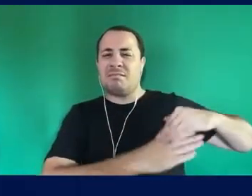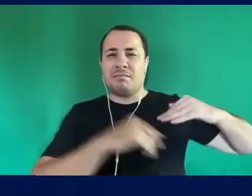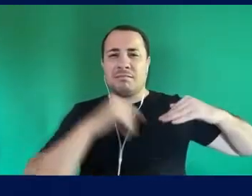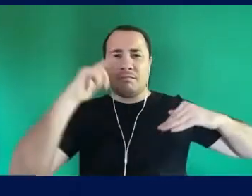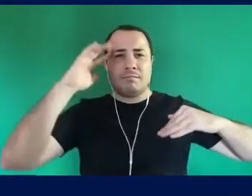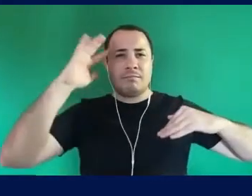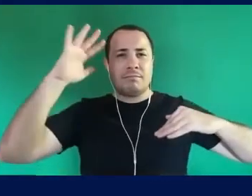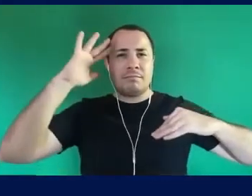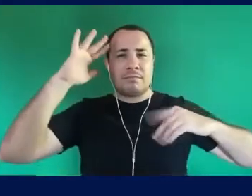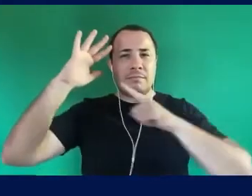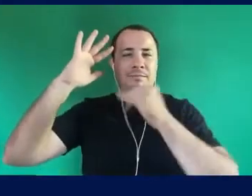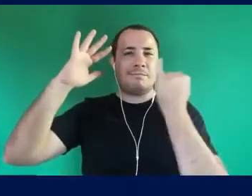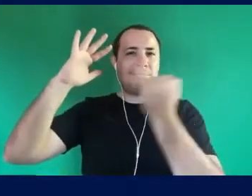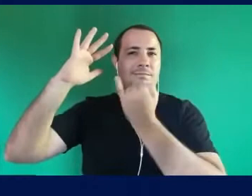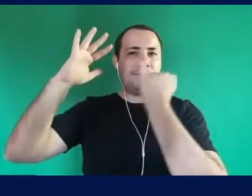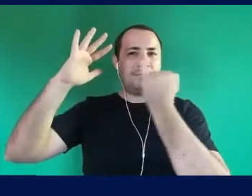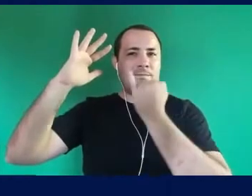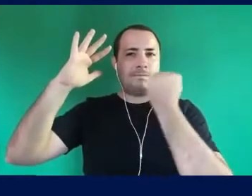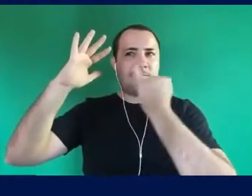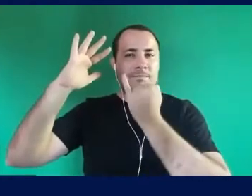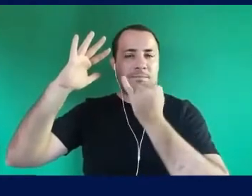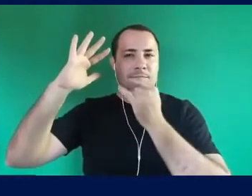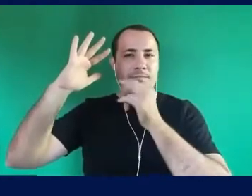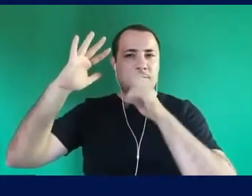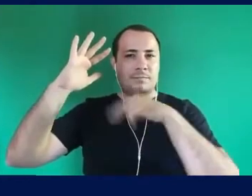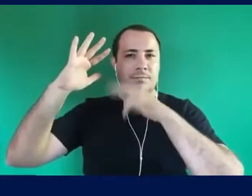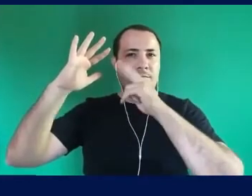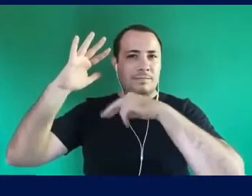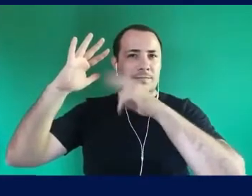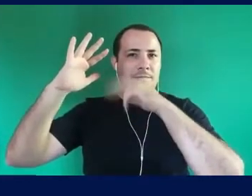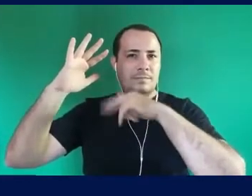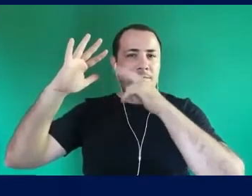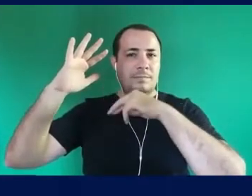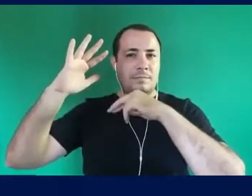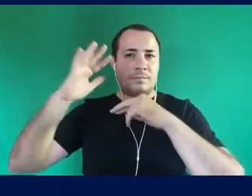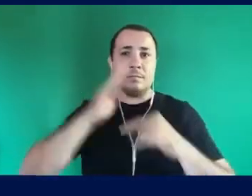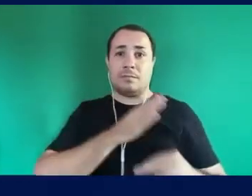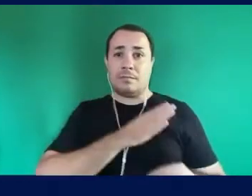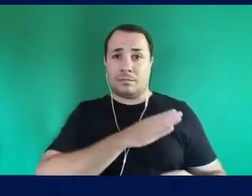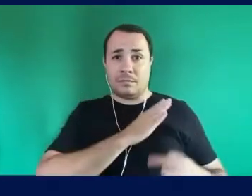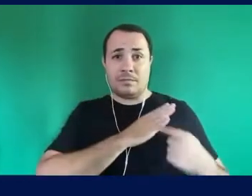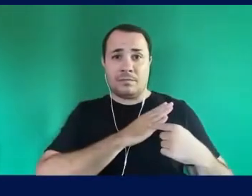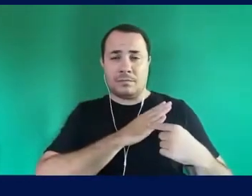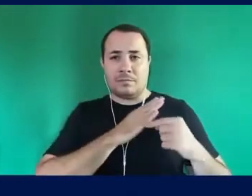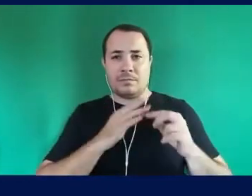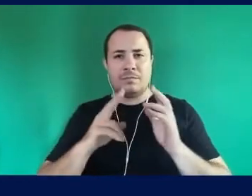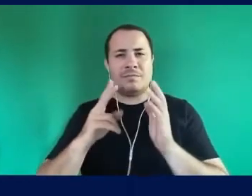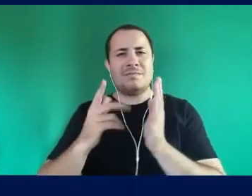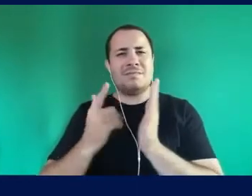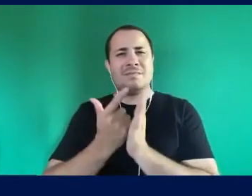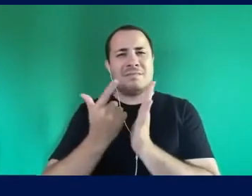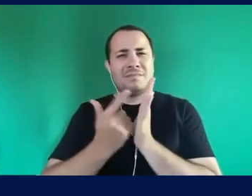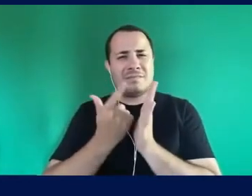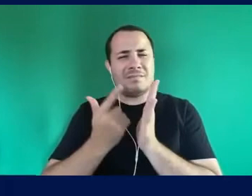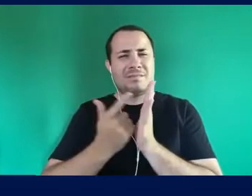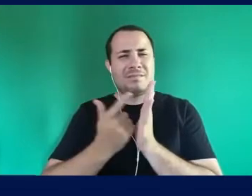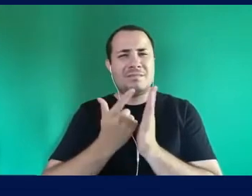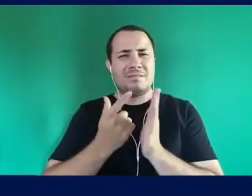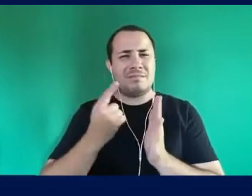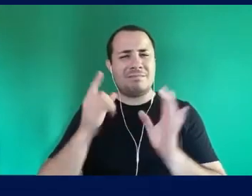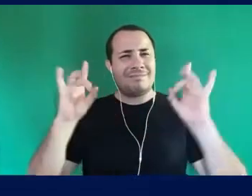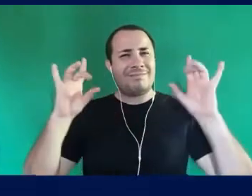renascimento Metáfora importante Na constituição E aí tem livros incríveis Falando dessa metáfora Do coração